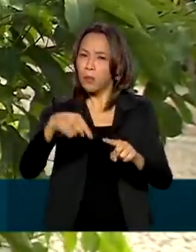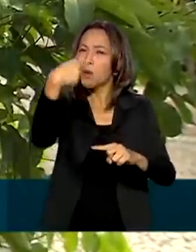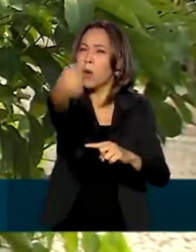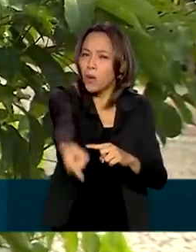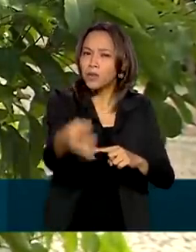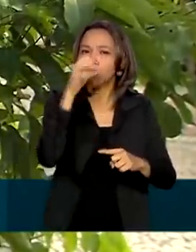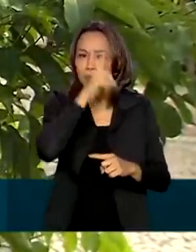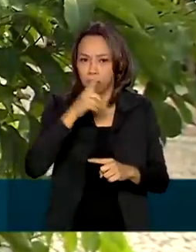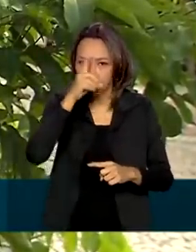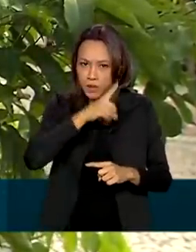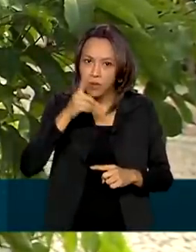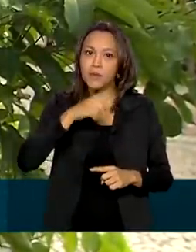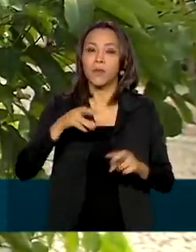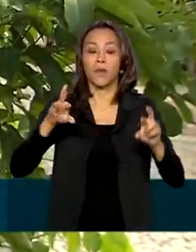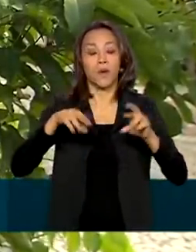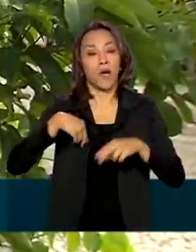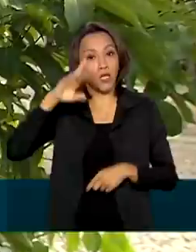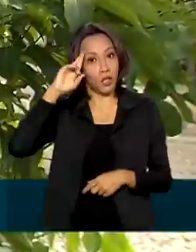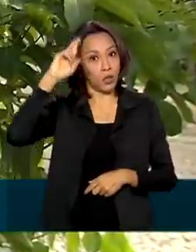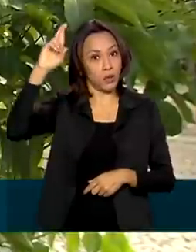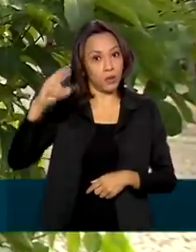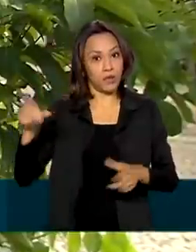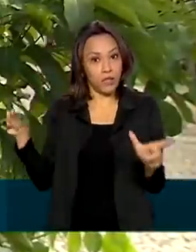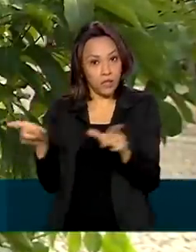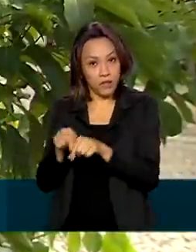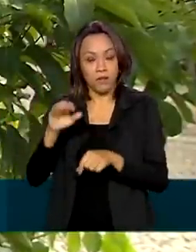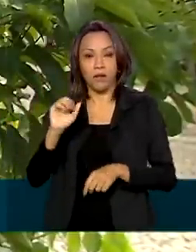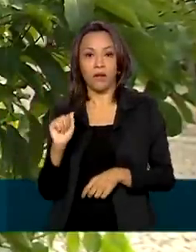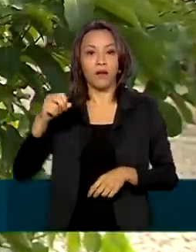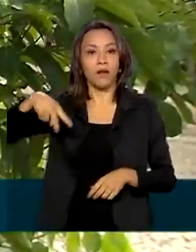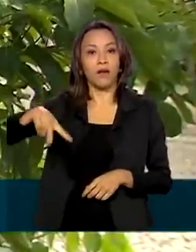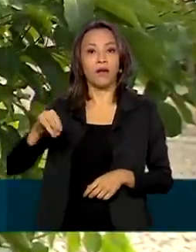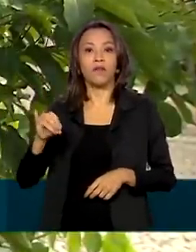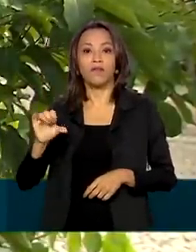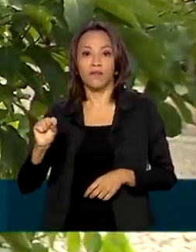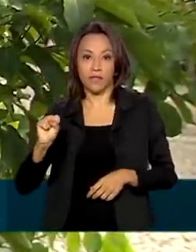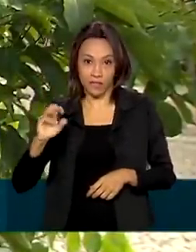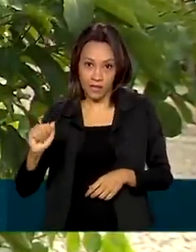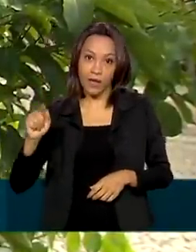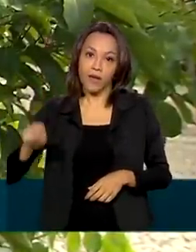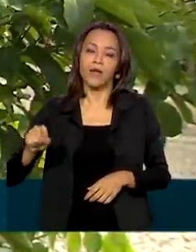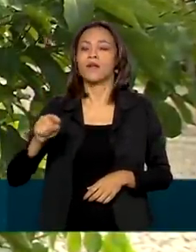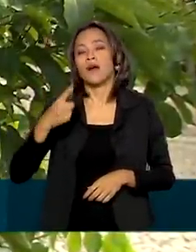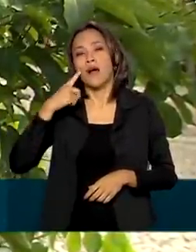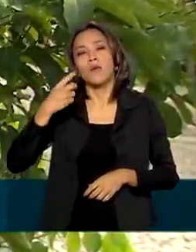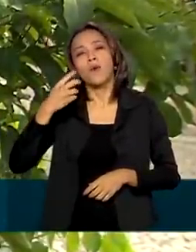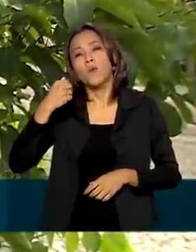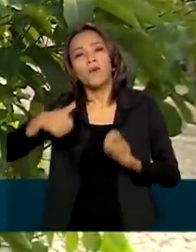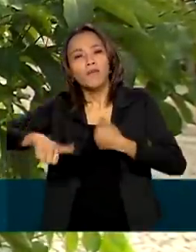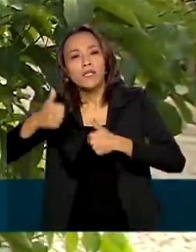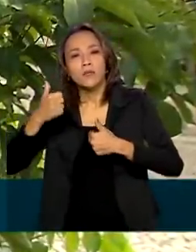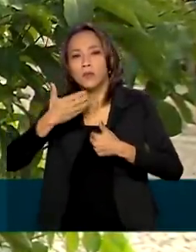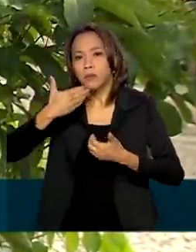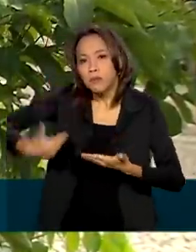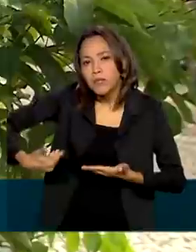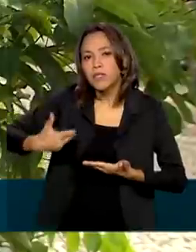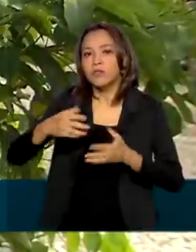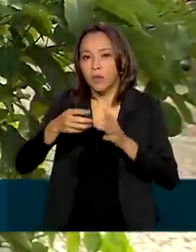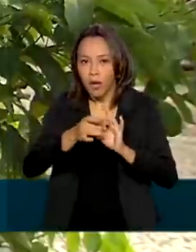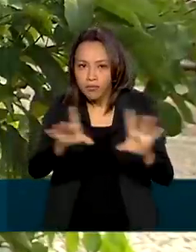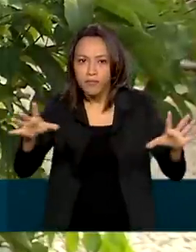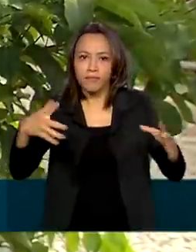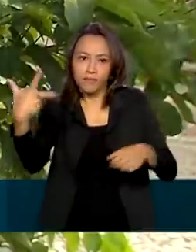diretoria da Anvisa se reúne para discutir os pedidos de autorização para uso emergencial dos imunizantes do Instituto Butantan